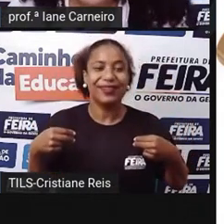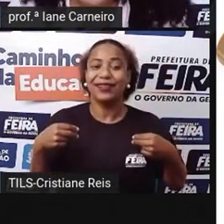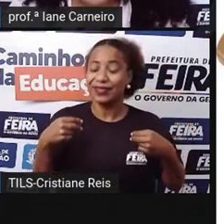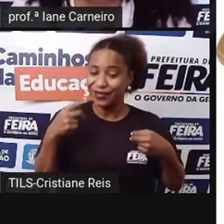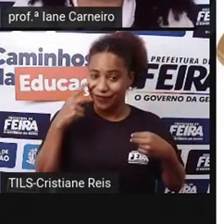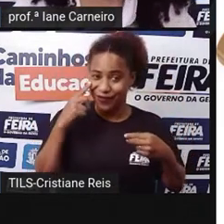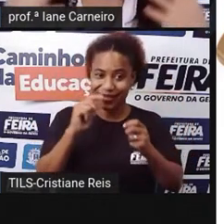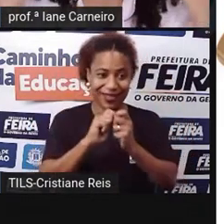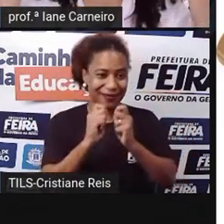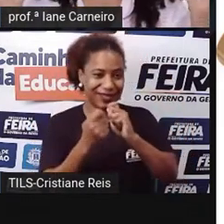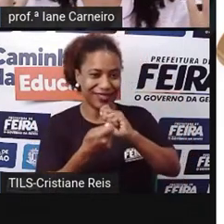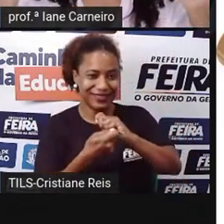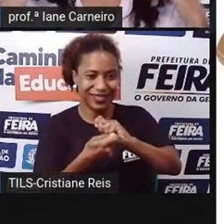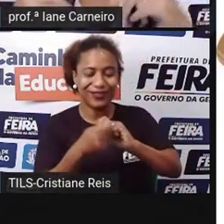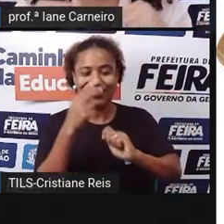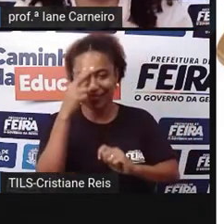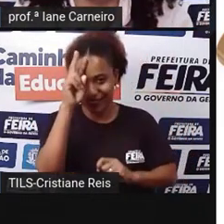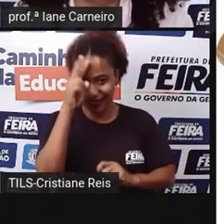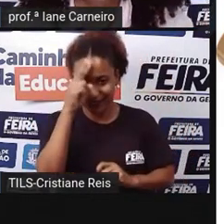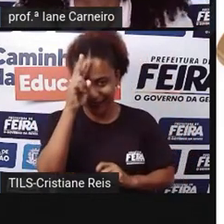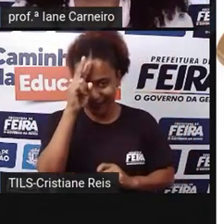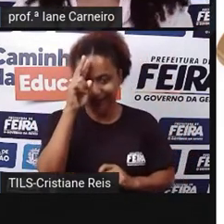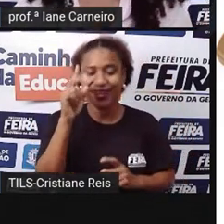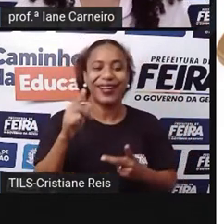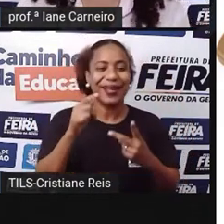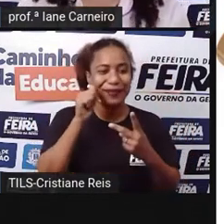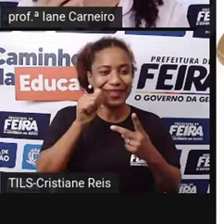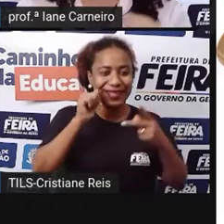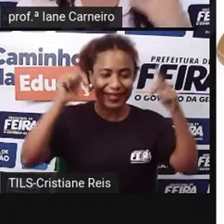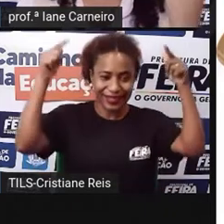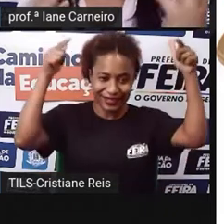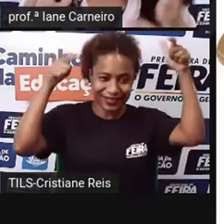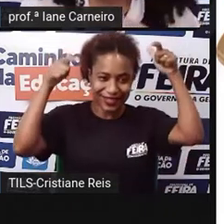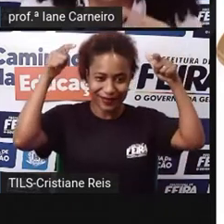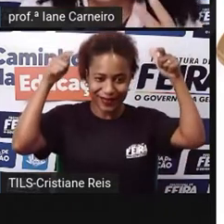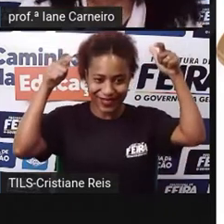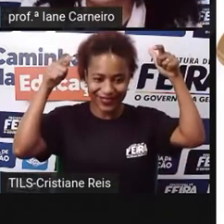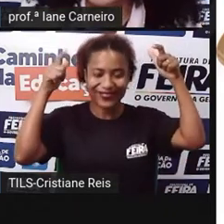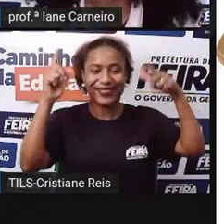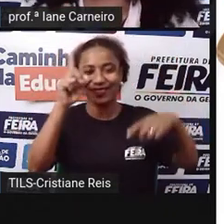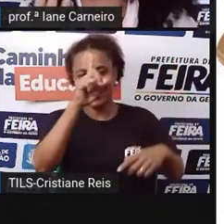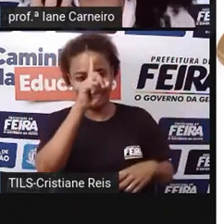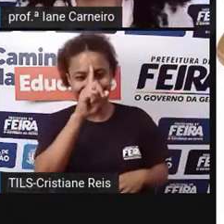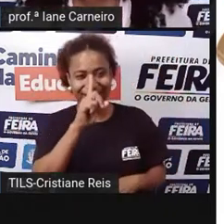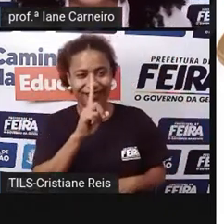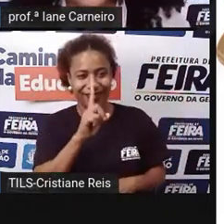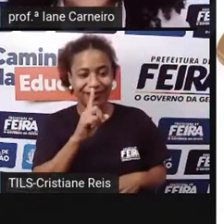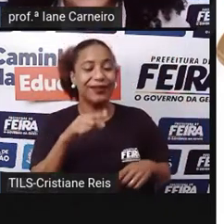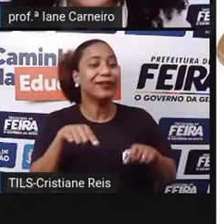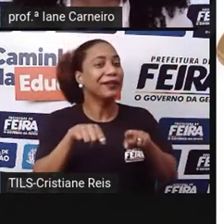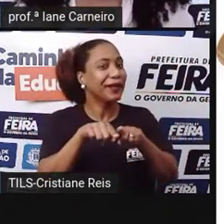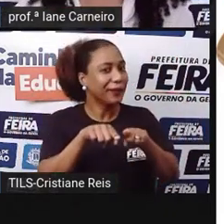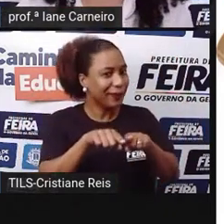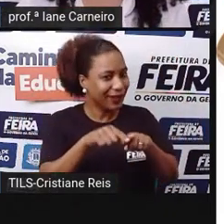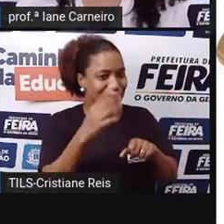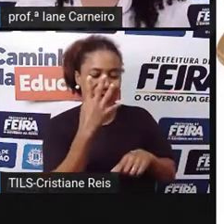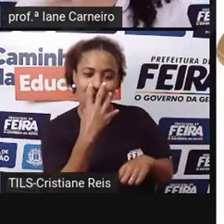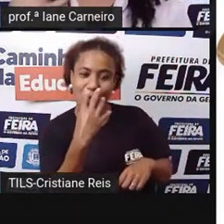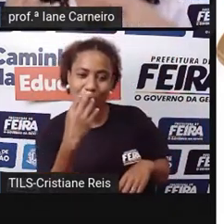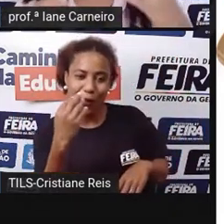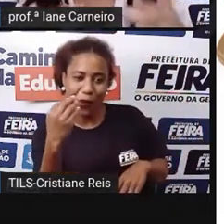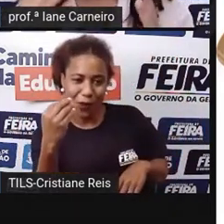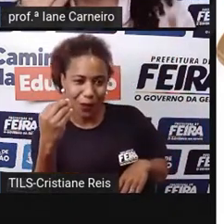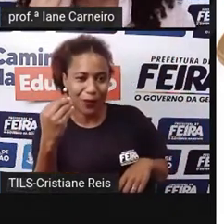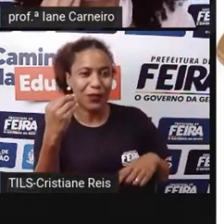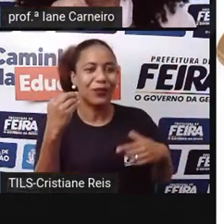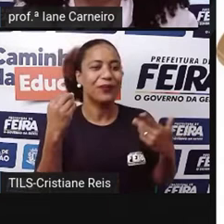dessa história, que foi a Chapeuzinho Amarelo, e a gente viu que tinha a presença ali do lobo também, e que